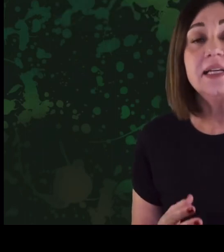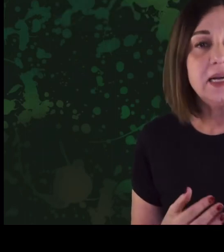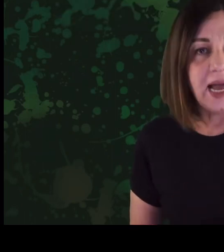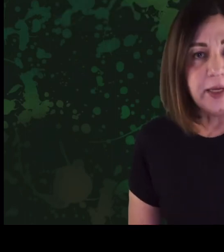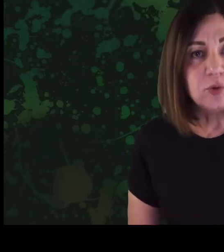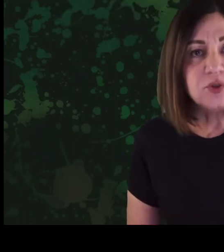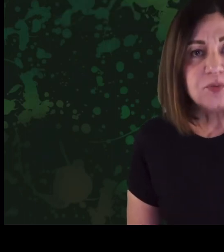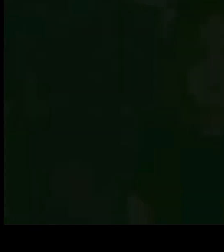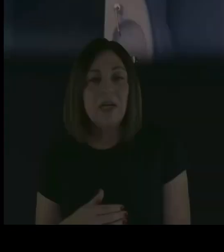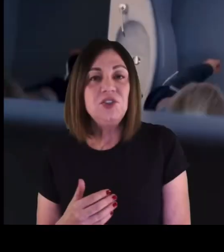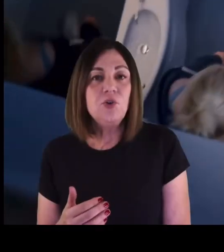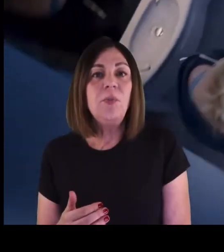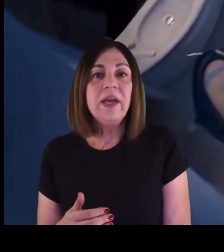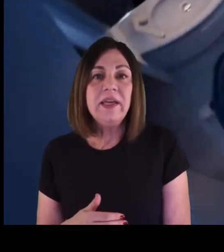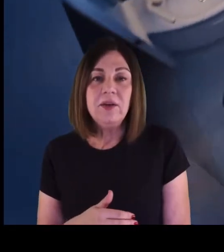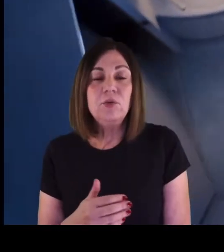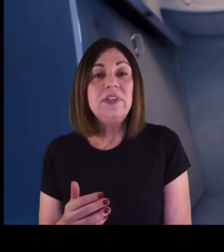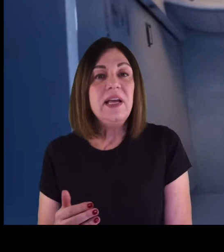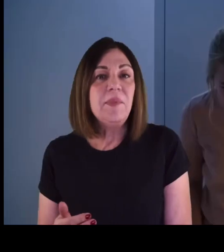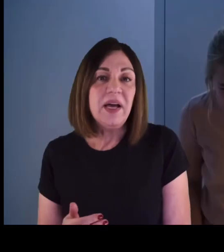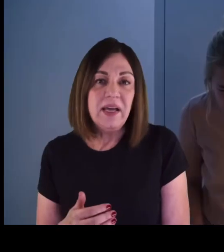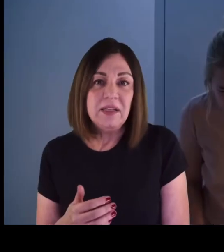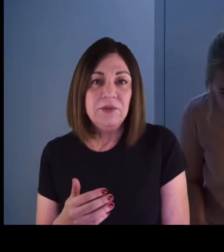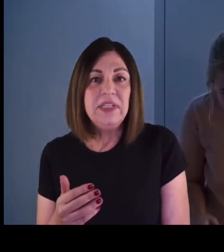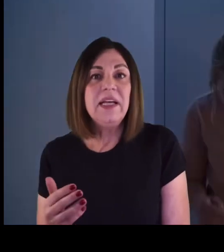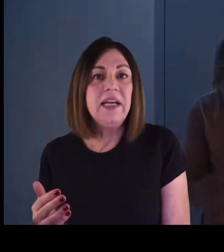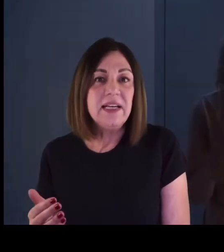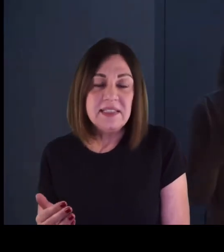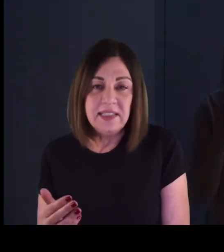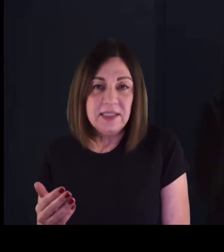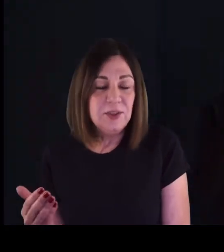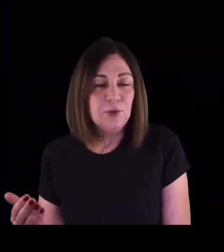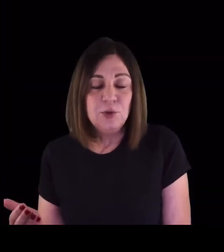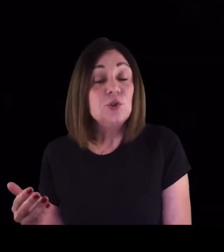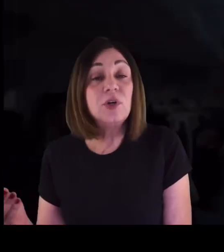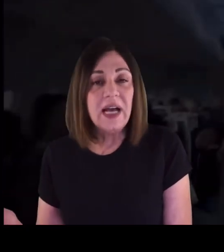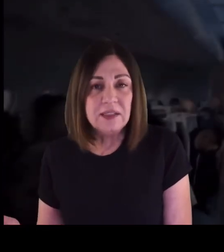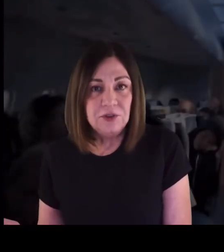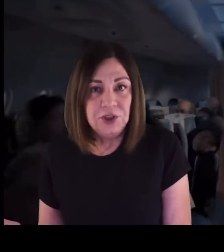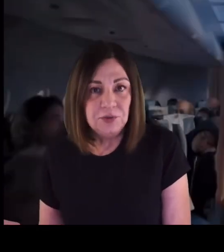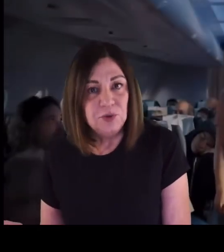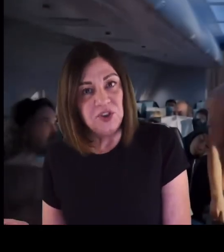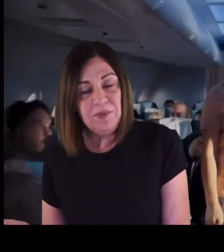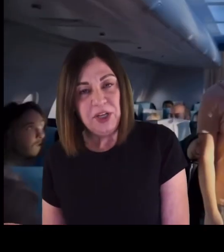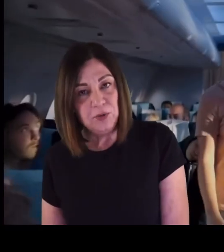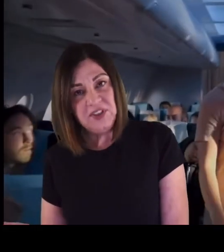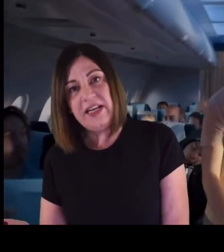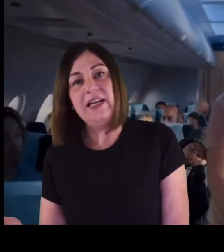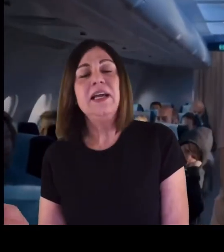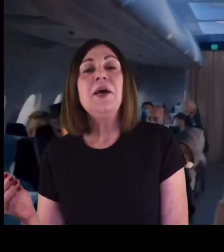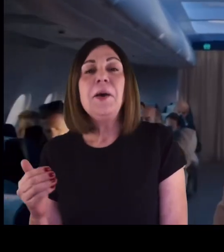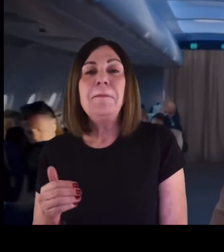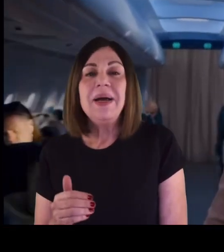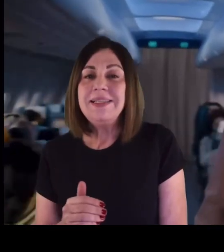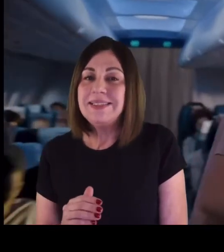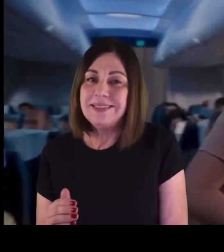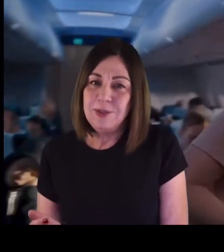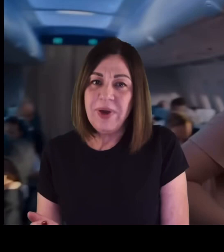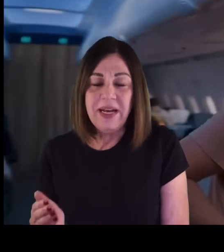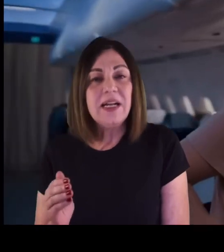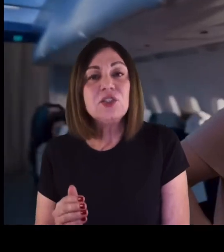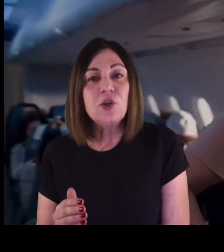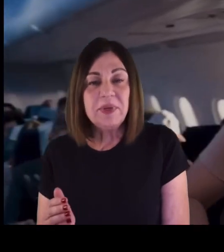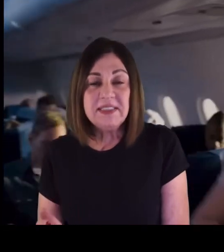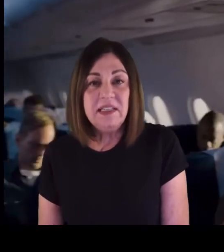rituais arcaicos. A desculpa é que o tema é do interesse do doutorado de um dos amigos dele, mas